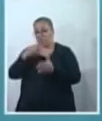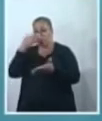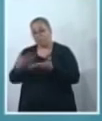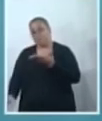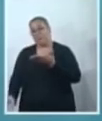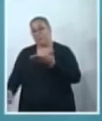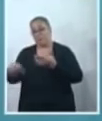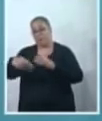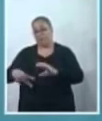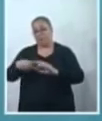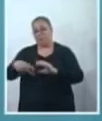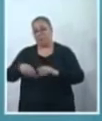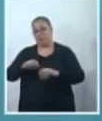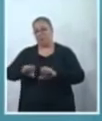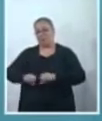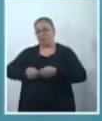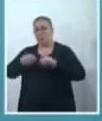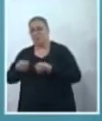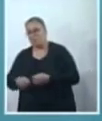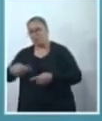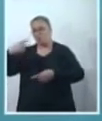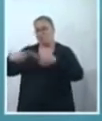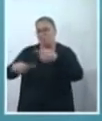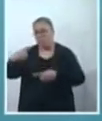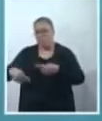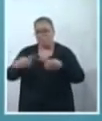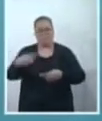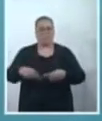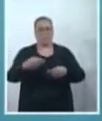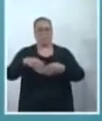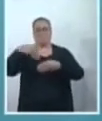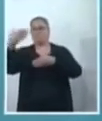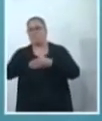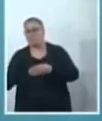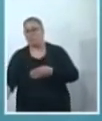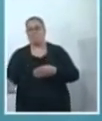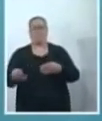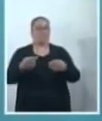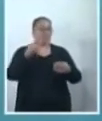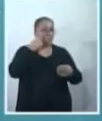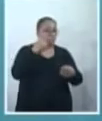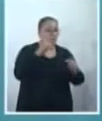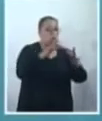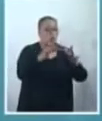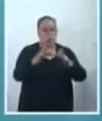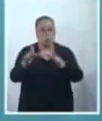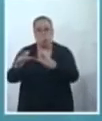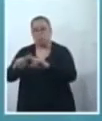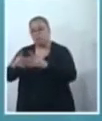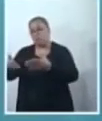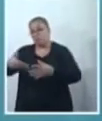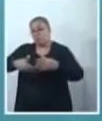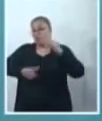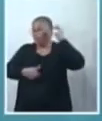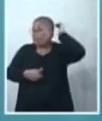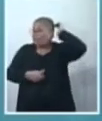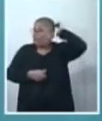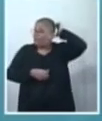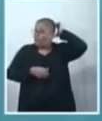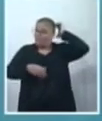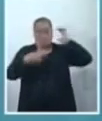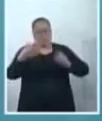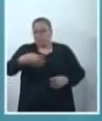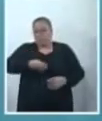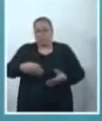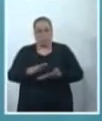Nós fizemos muitos debates internos, para fora e articulações. Certamente a fome não sensibiliza